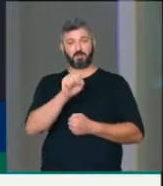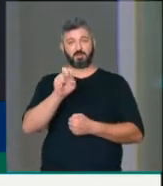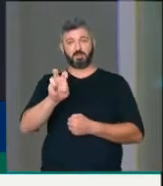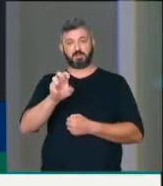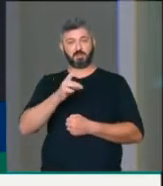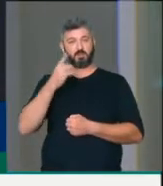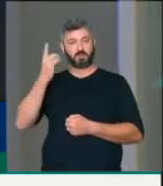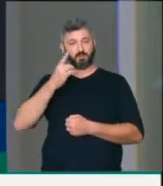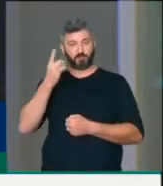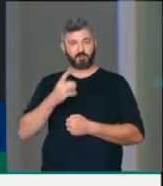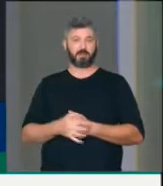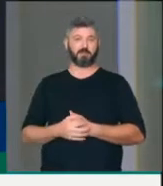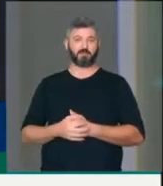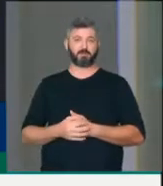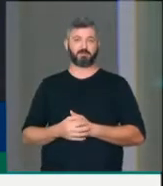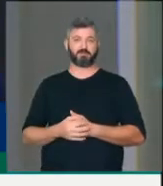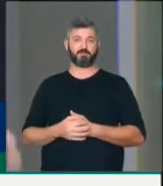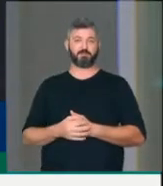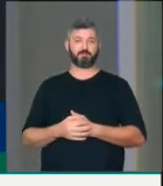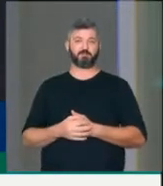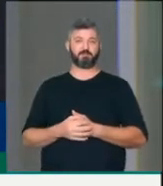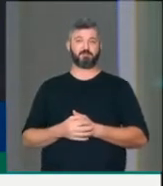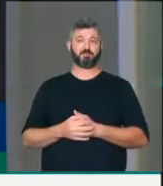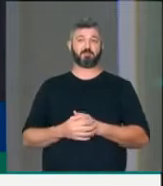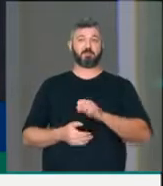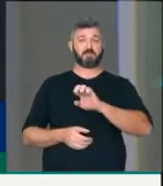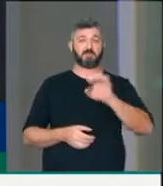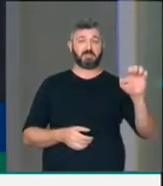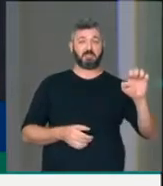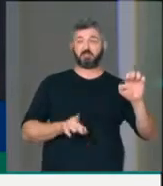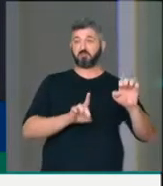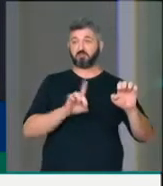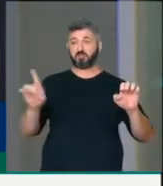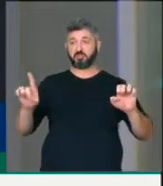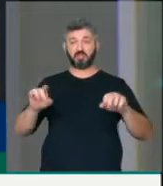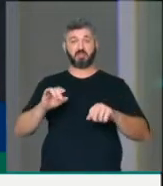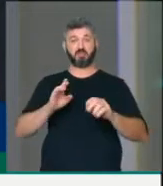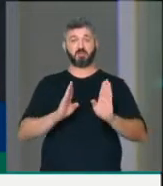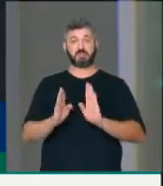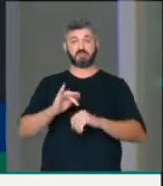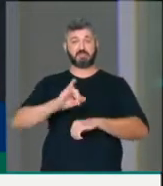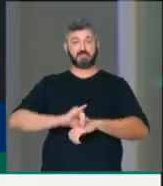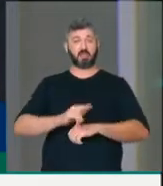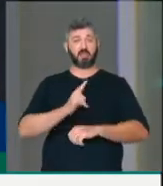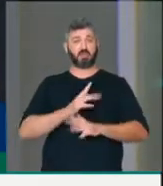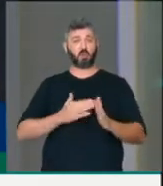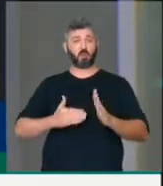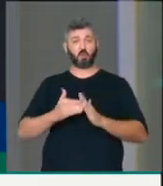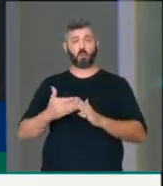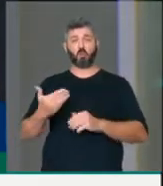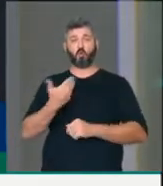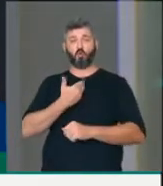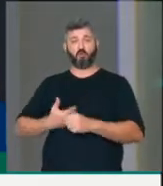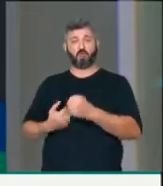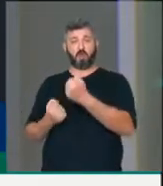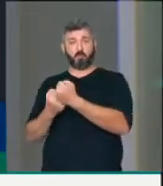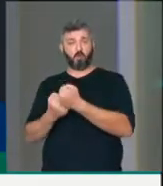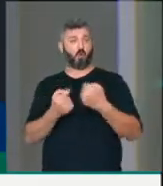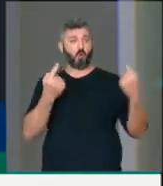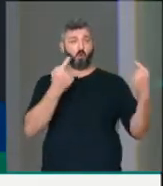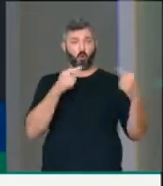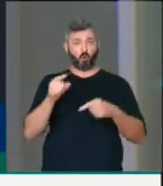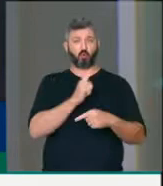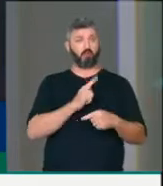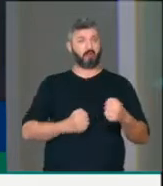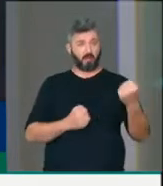parlamentares, de esquerda, de direita, de centro, da base do governo e da oposição.